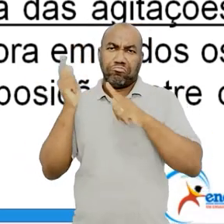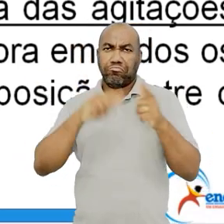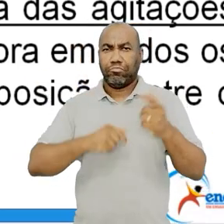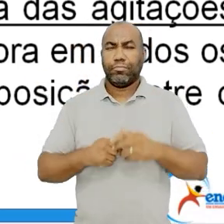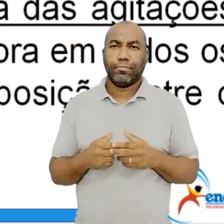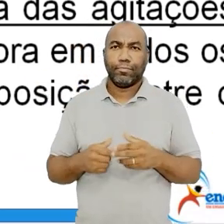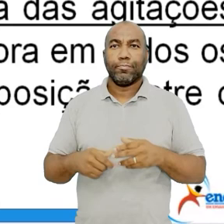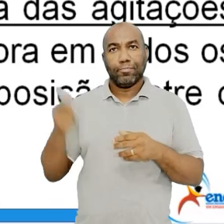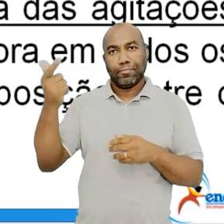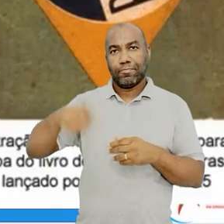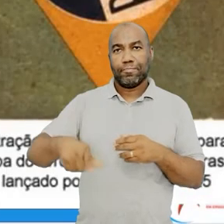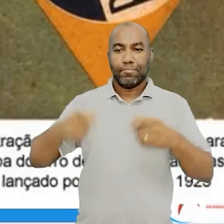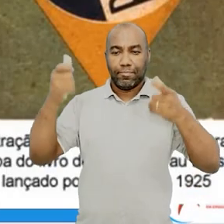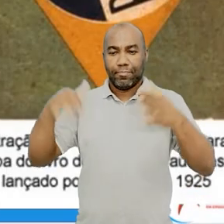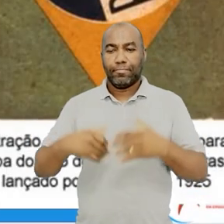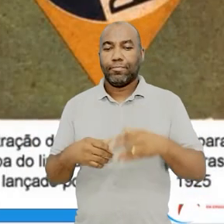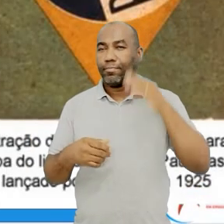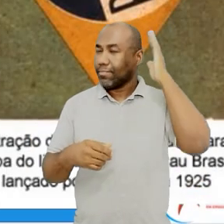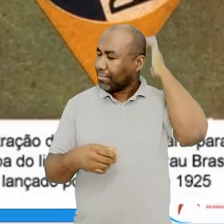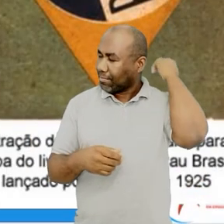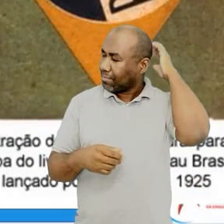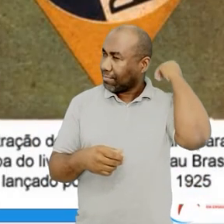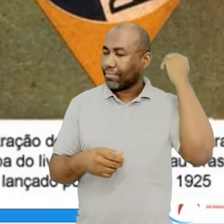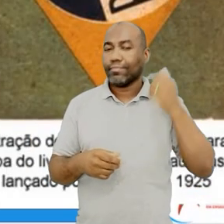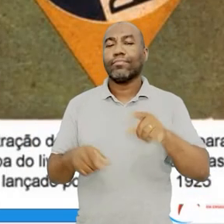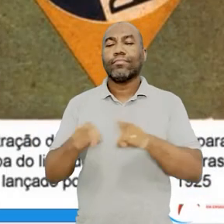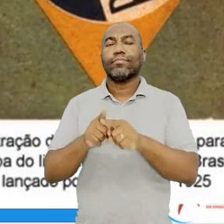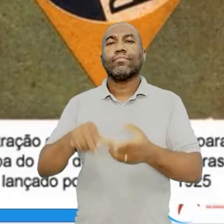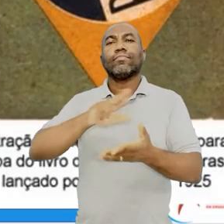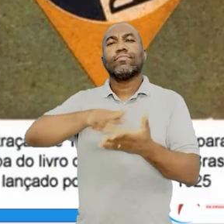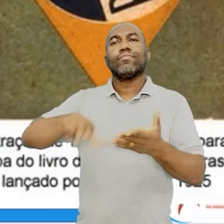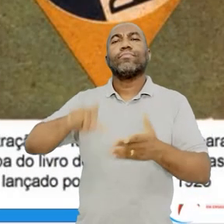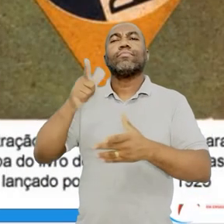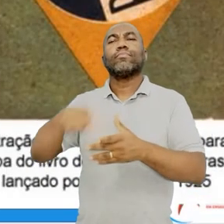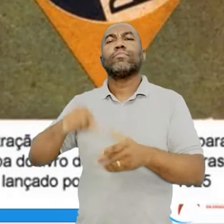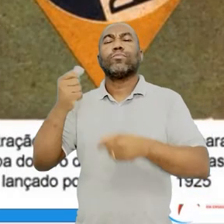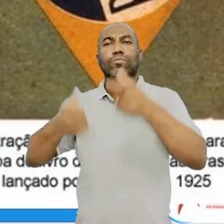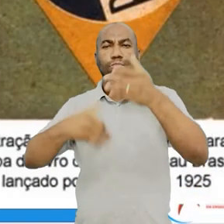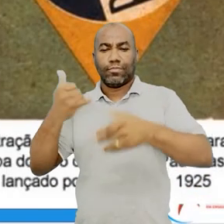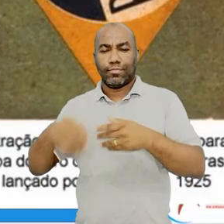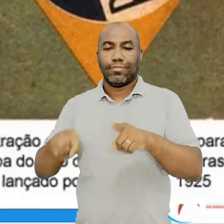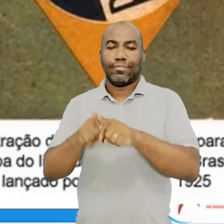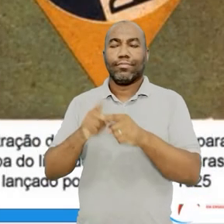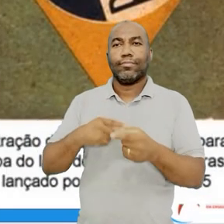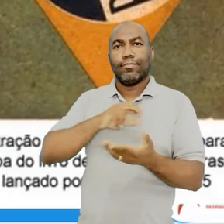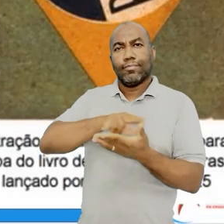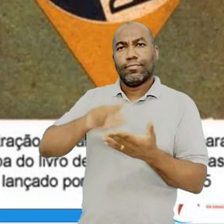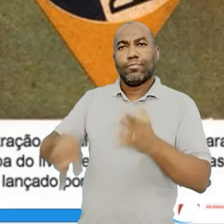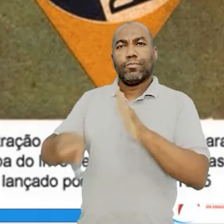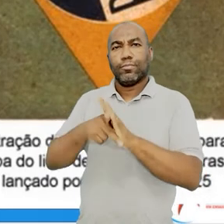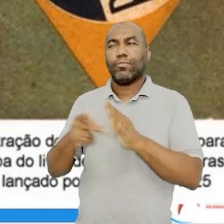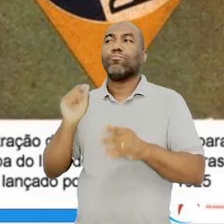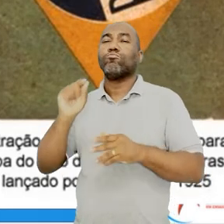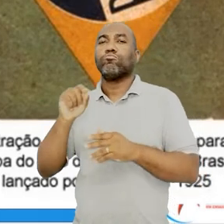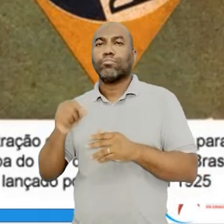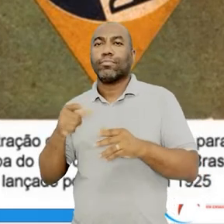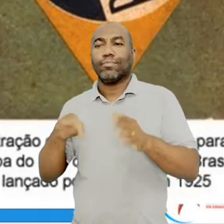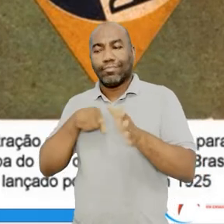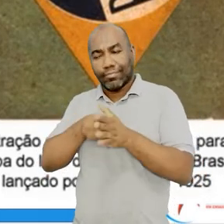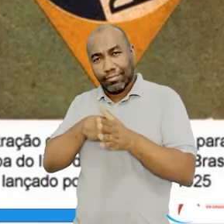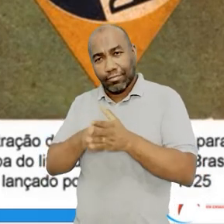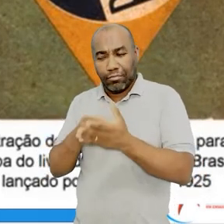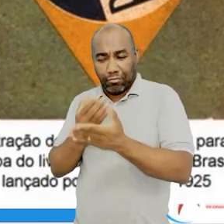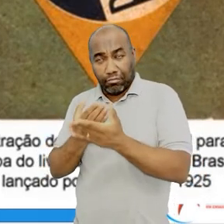Mais à frente, a próxima revista é a chamada Pau Brasil. Tá aí para vocês, é o Manifesto Pau